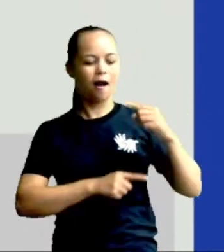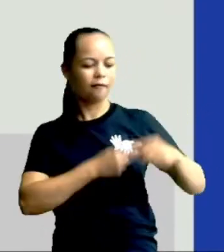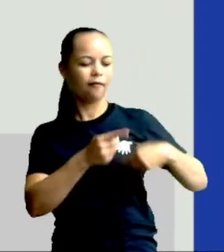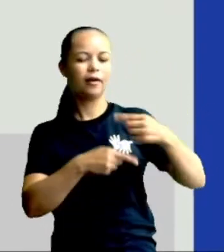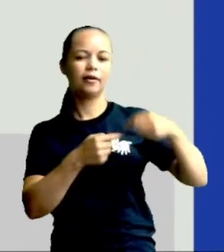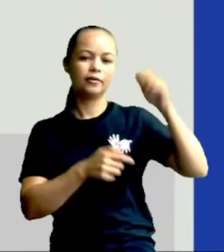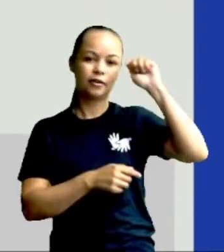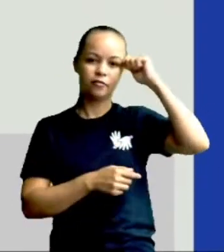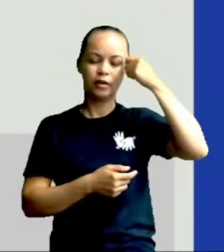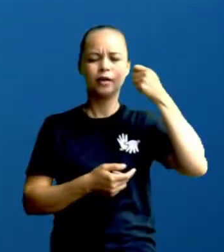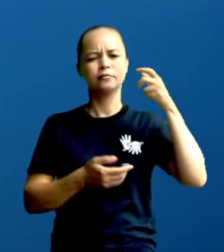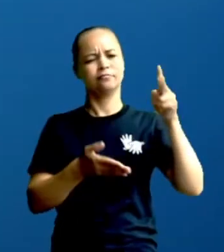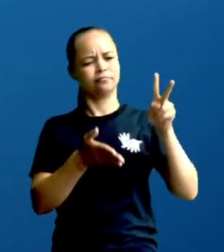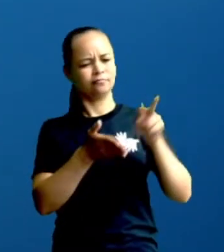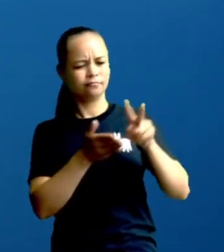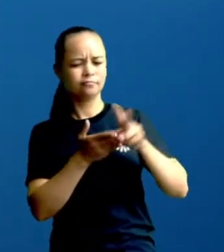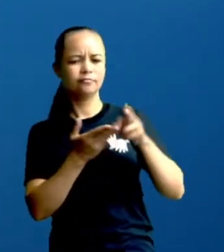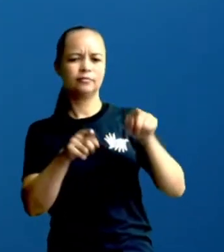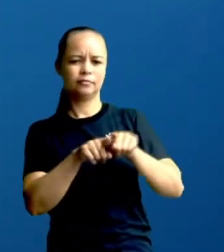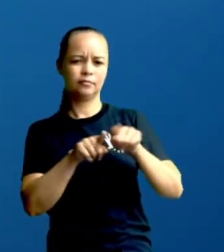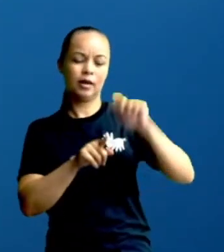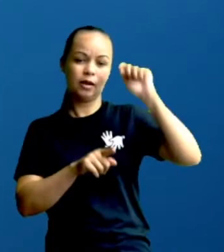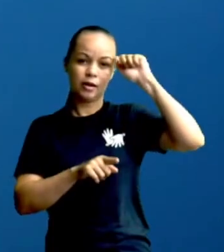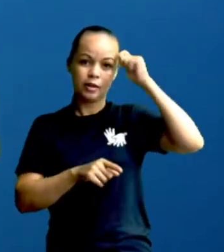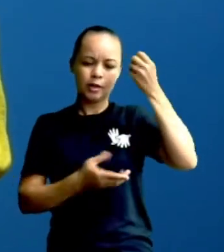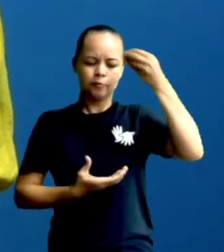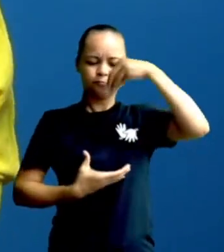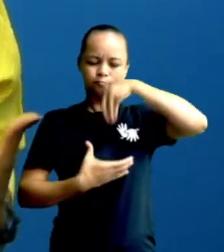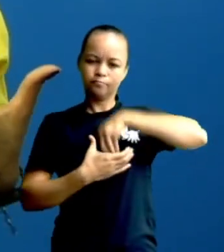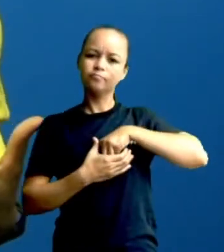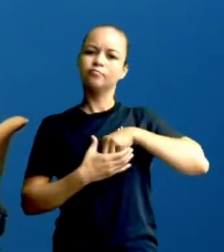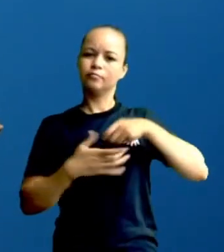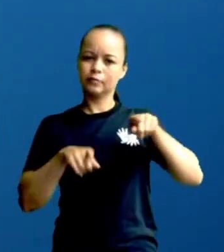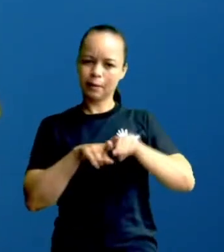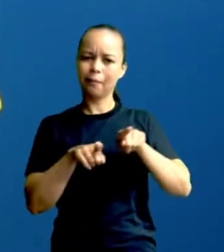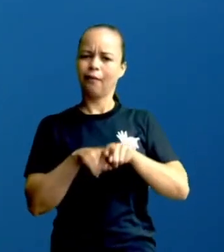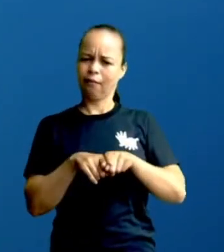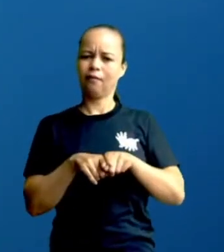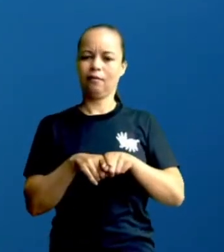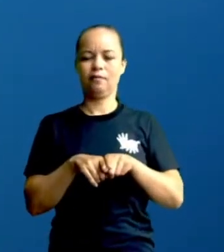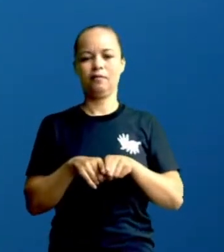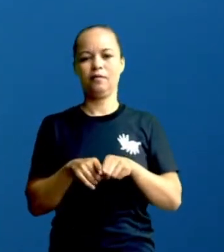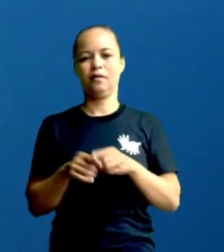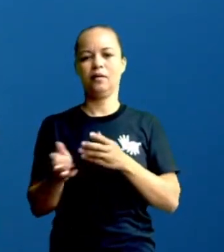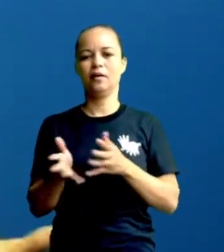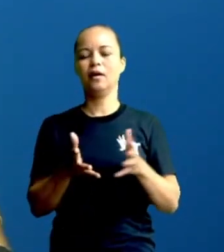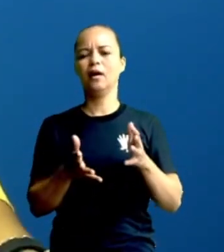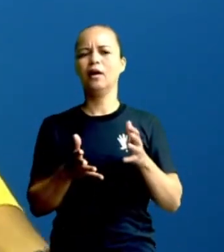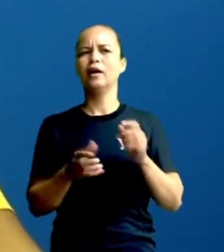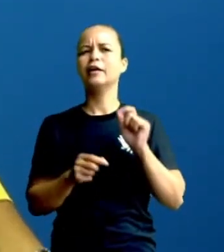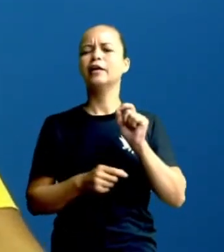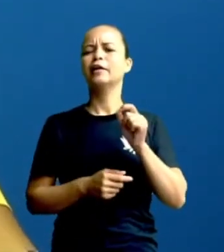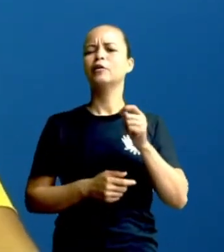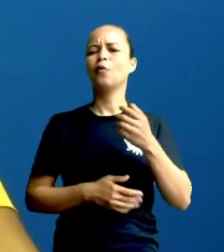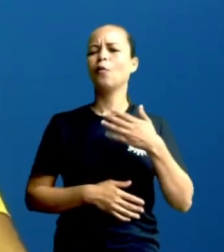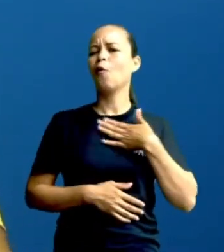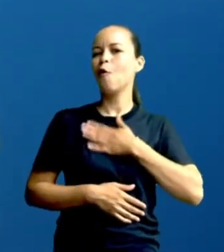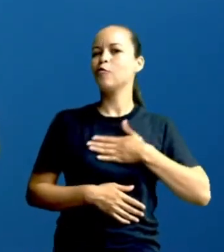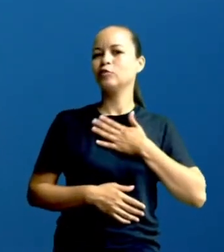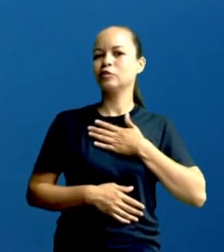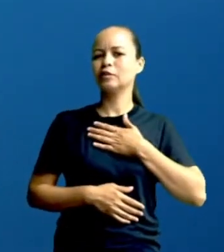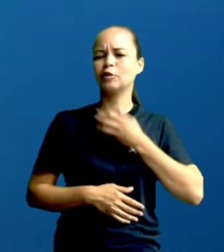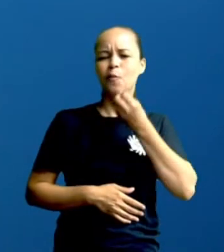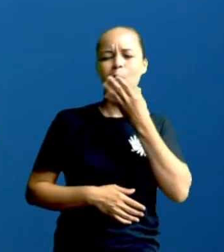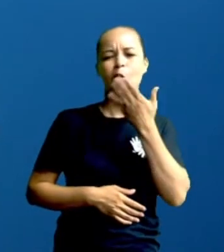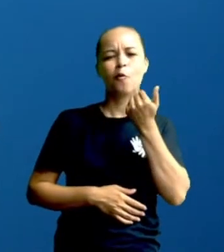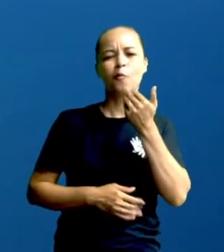também como os índios, a também tem muita herança africana enraizada em nós. Quem não gosta de uma boa feijoada,